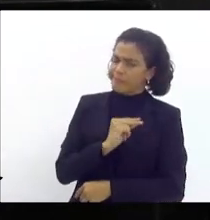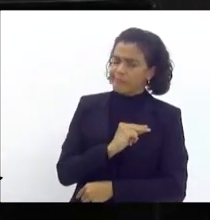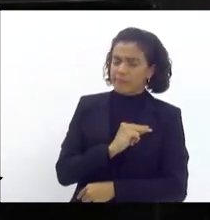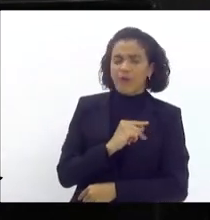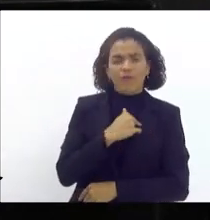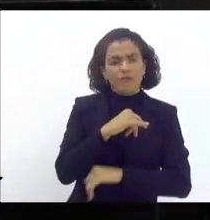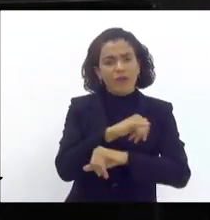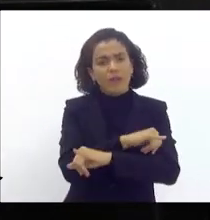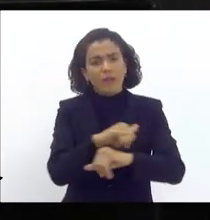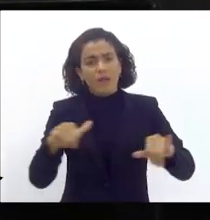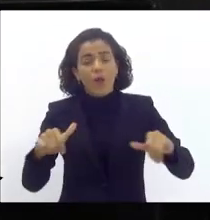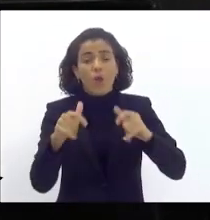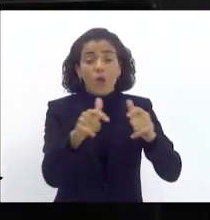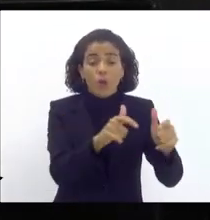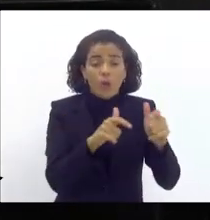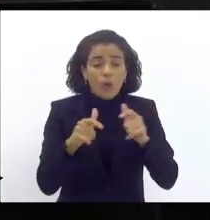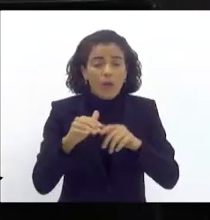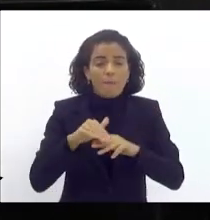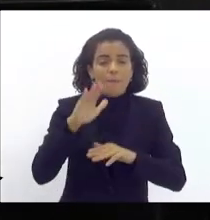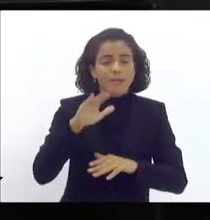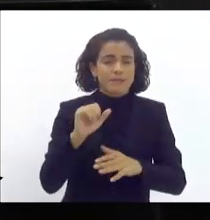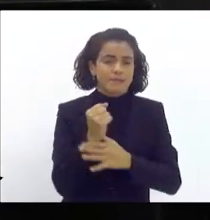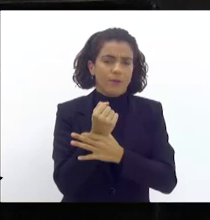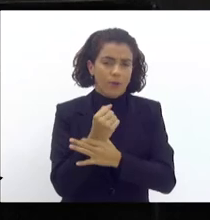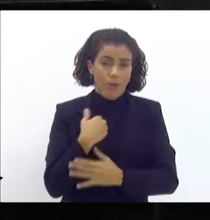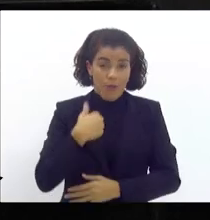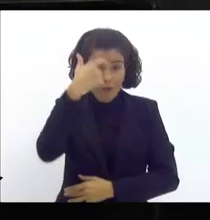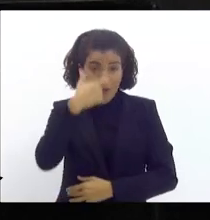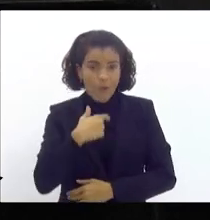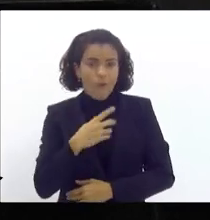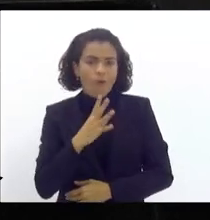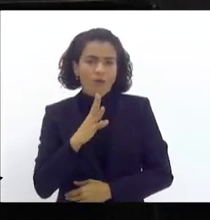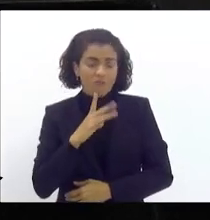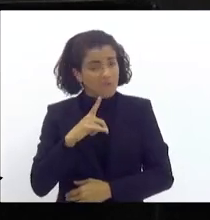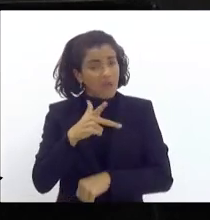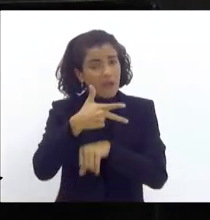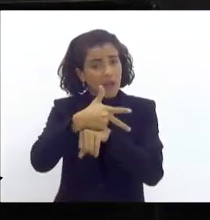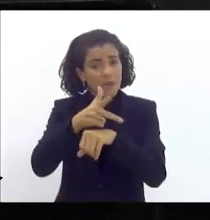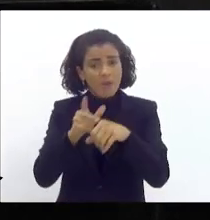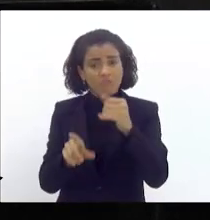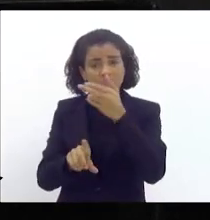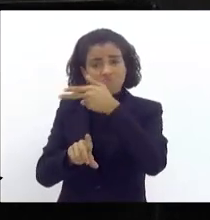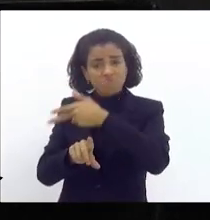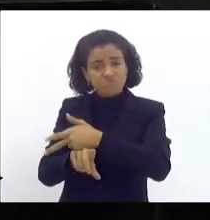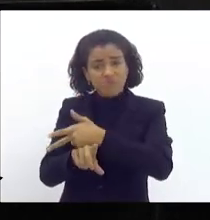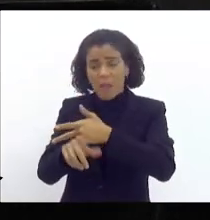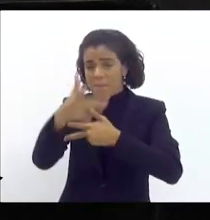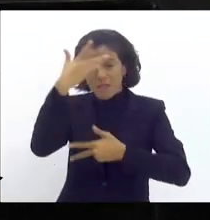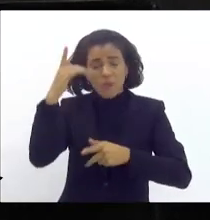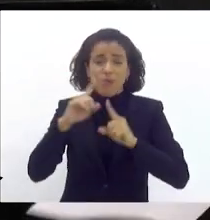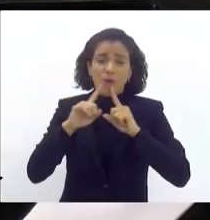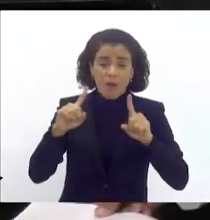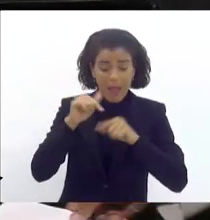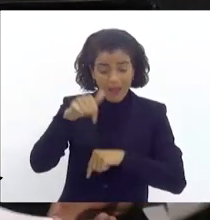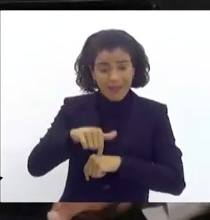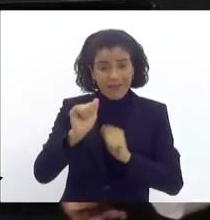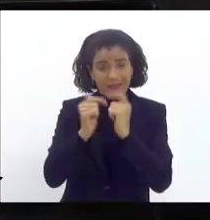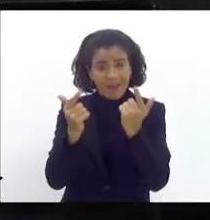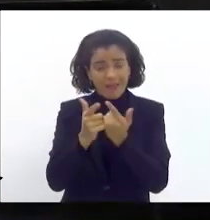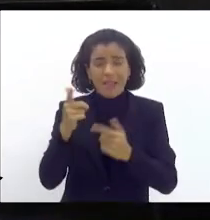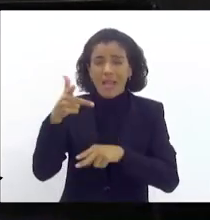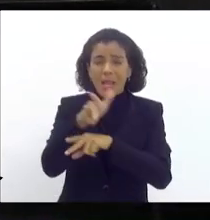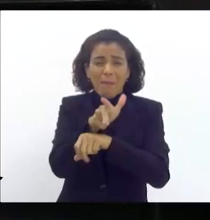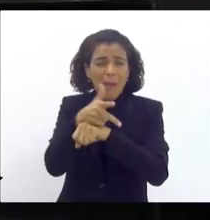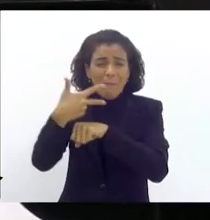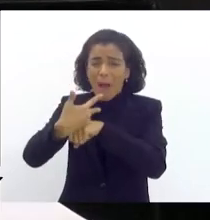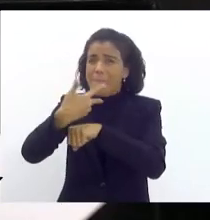vocês. Os lugares mais seguros que eu conheço têm câmeras e eu não vejo ninguém reclamar. Aqui na LERJ mesmo tem câmera